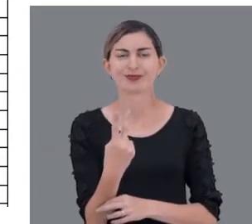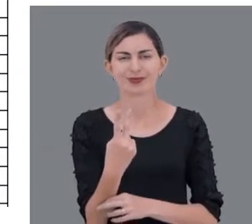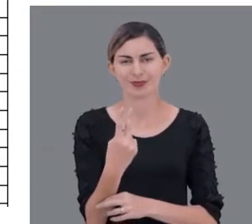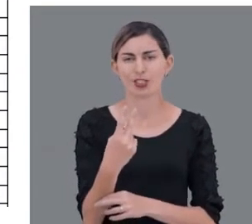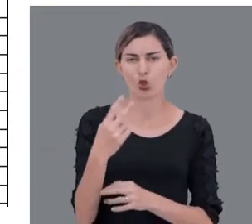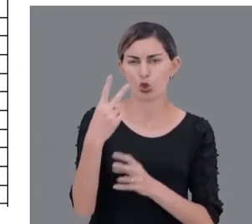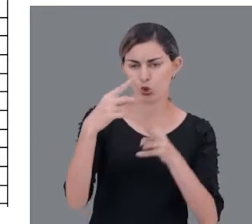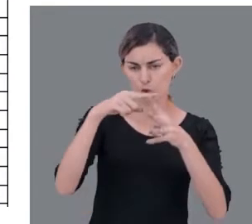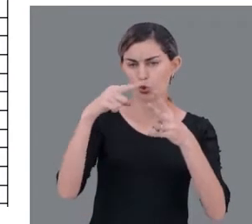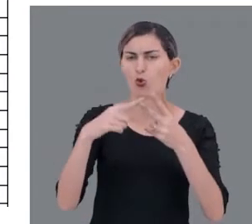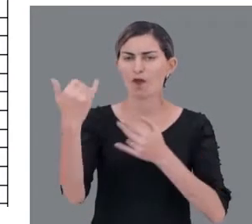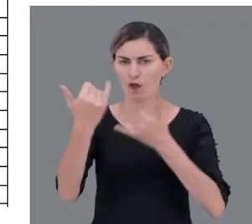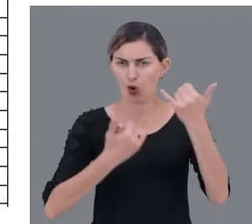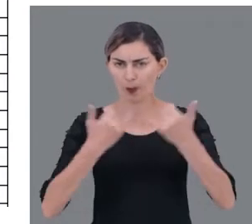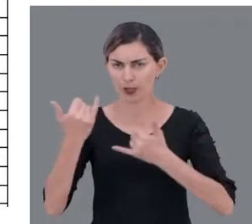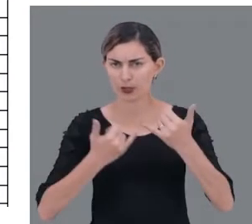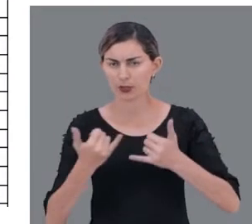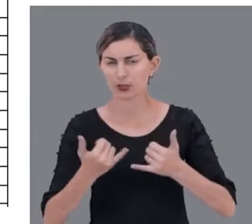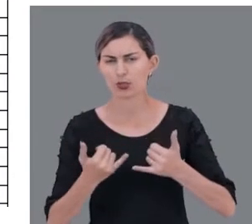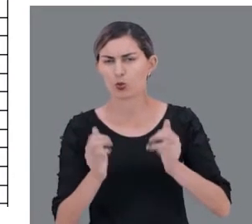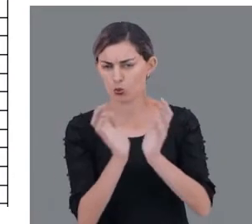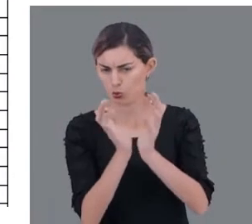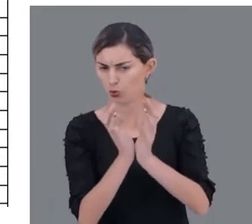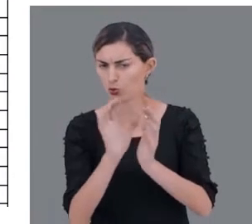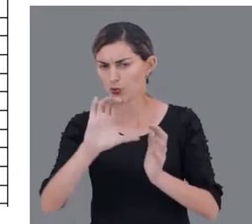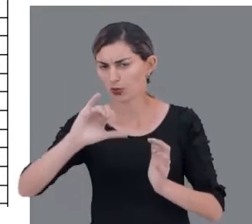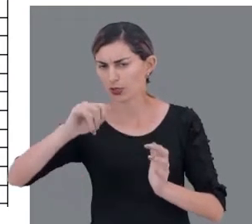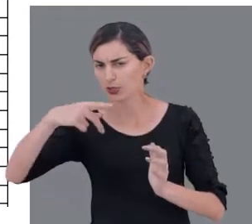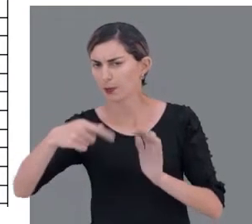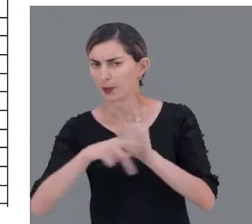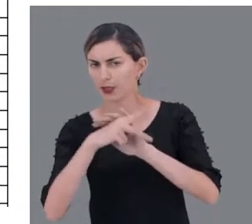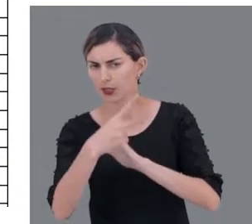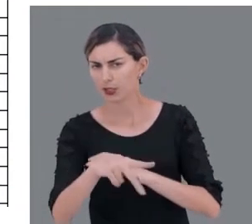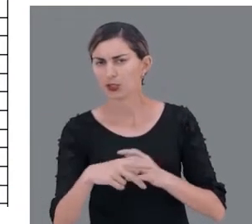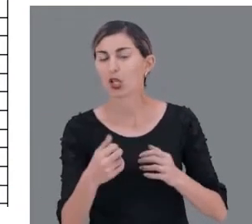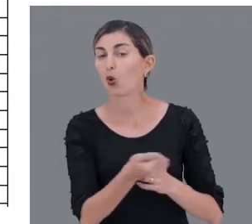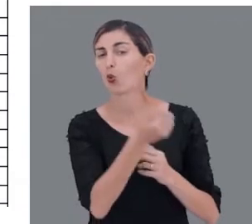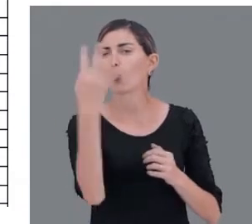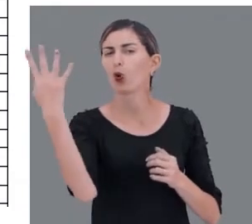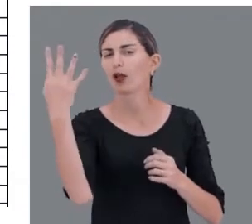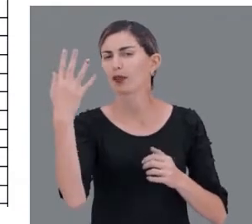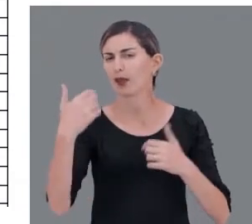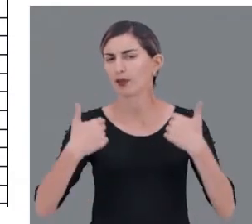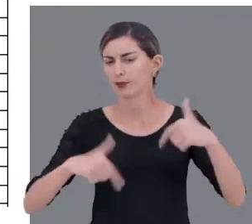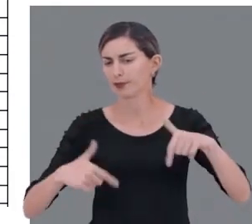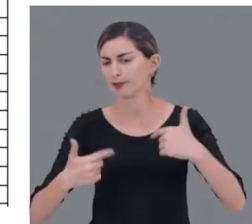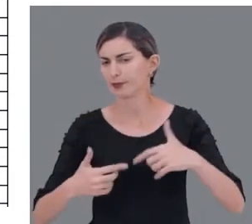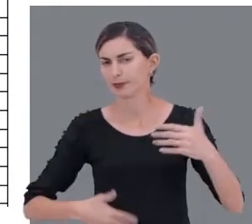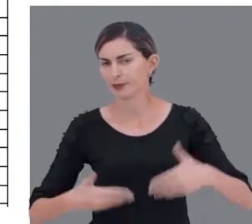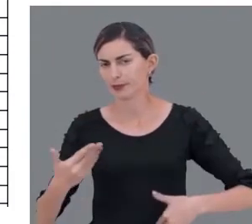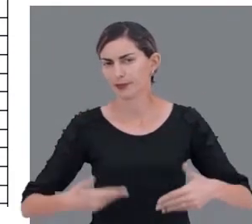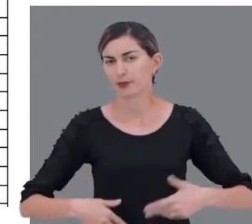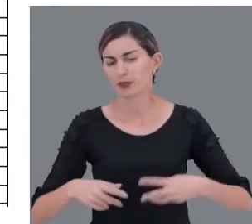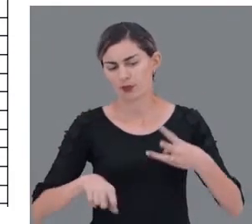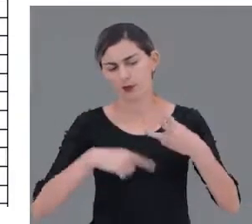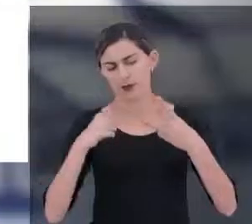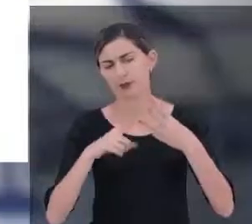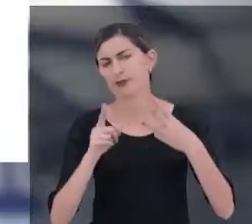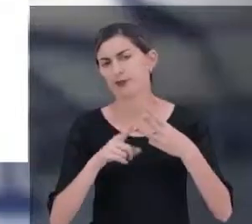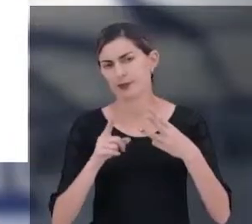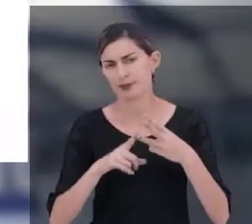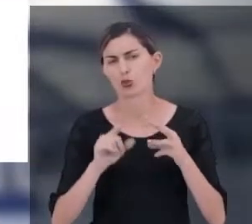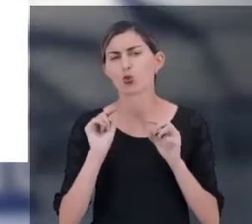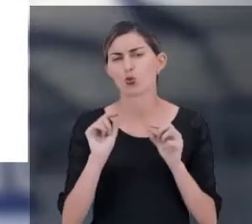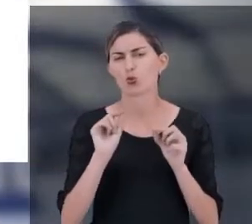Munidos dessas duas informações, o grupo ao qual a SIPA pertence e a quantidade de funcionários, eu vou para o terceiro